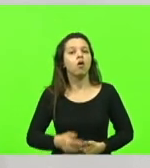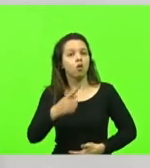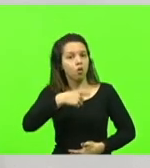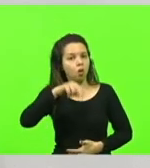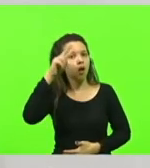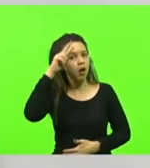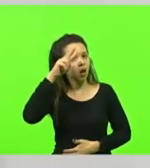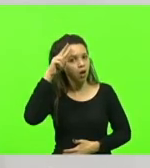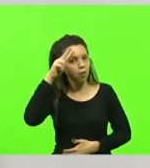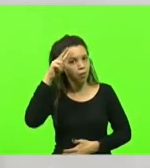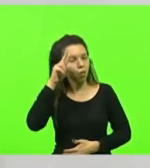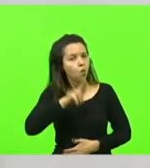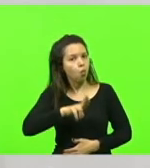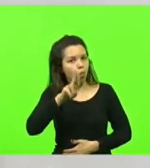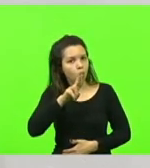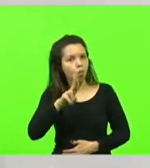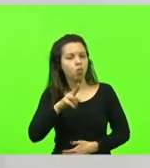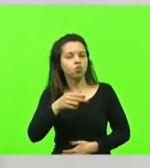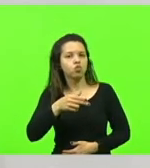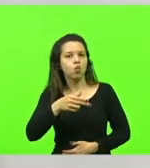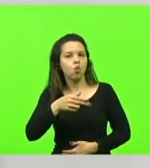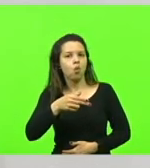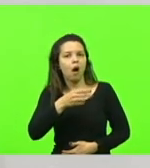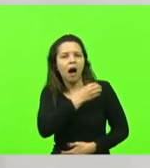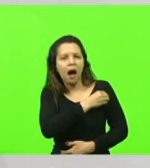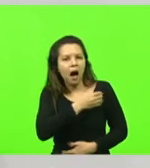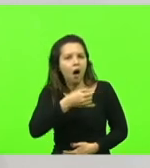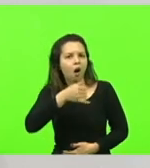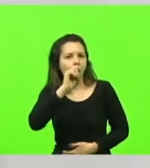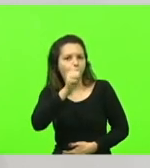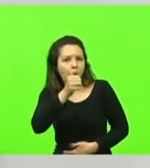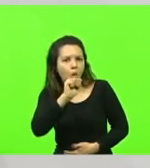o uso de álcool, drogas, do cigarro,